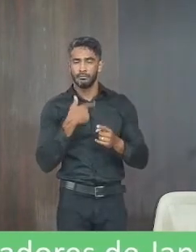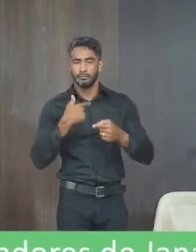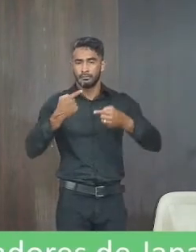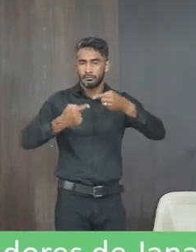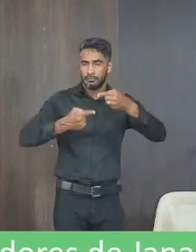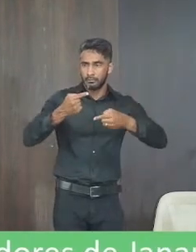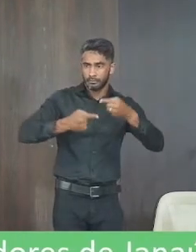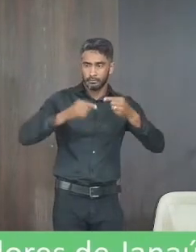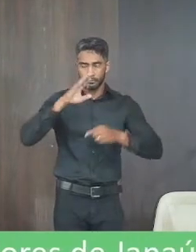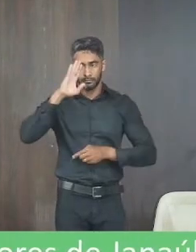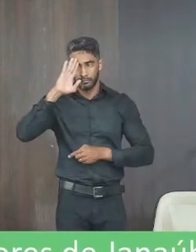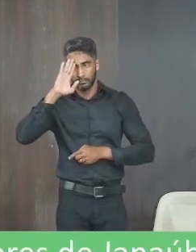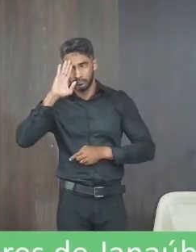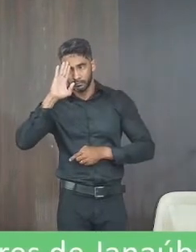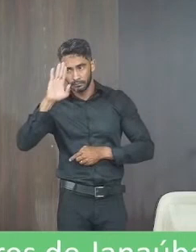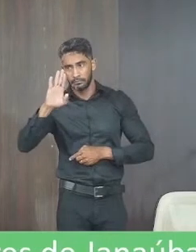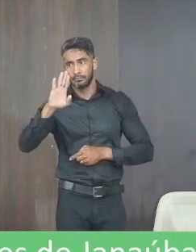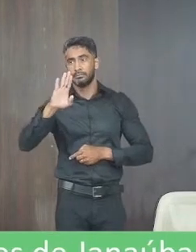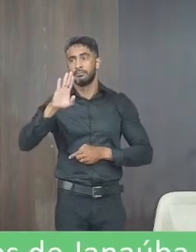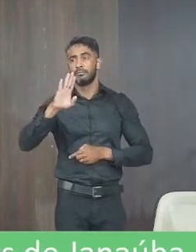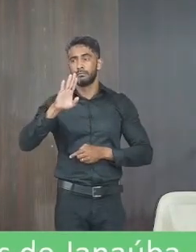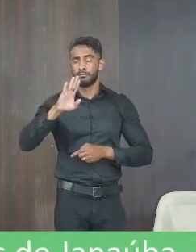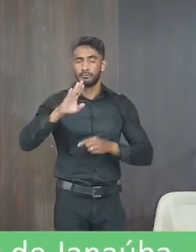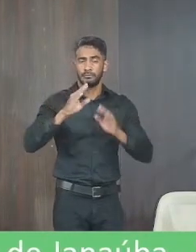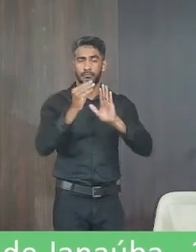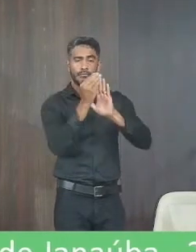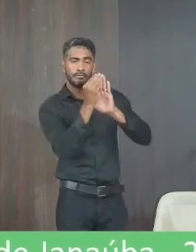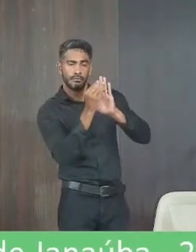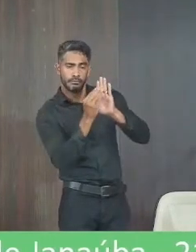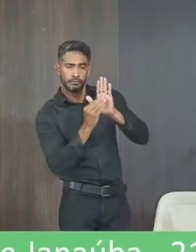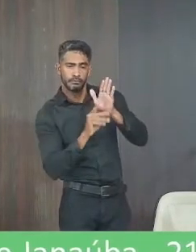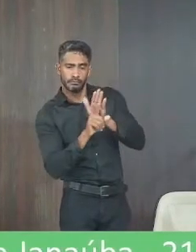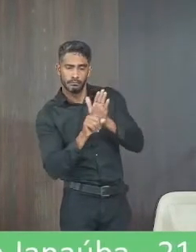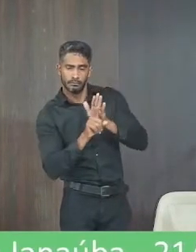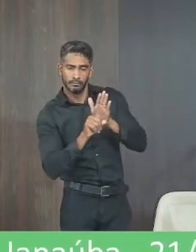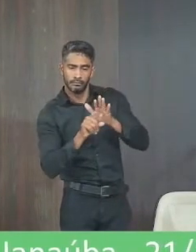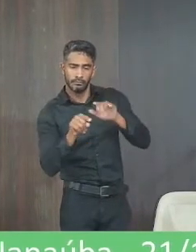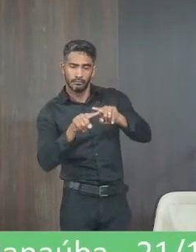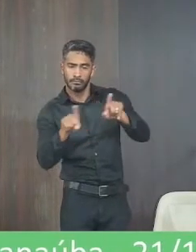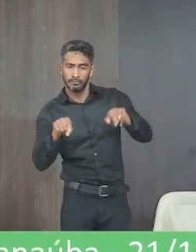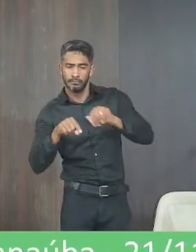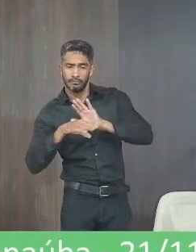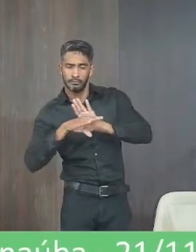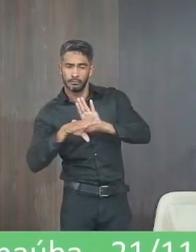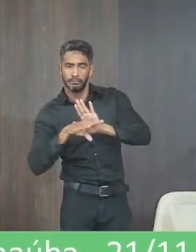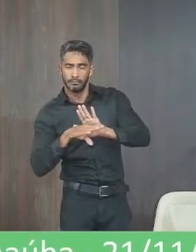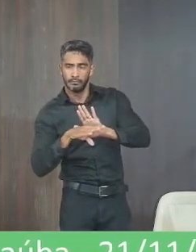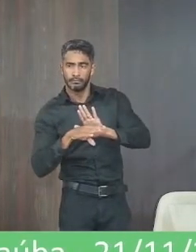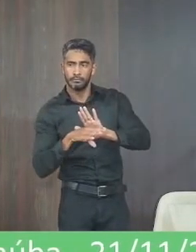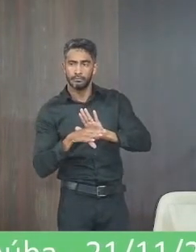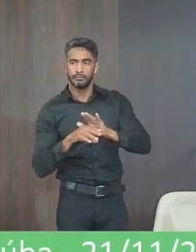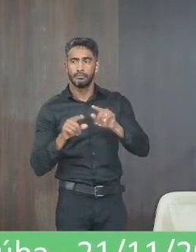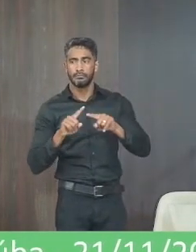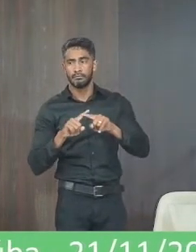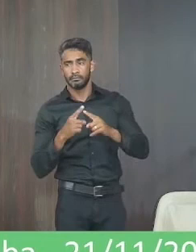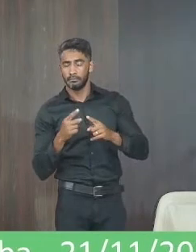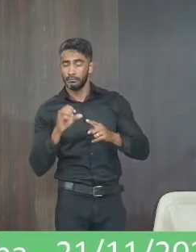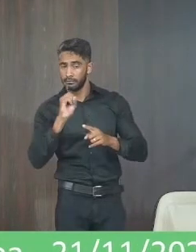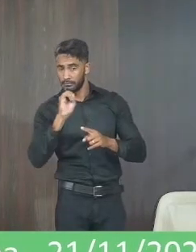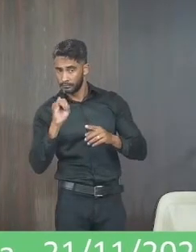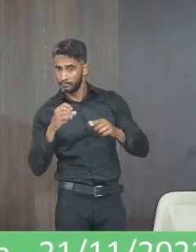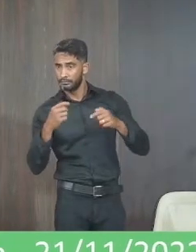discutir principalmente aquela série de itens questionados pelos auxiliares mas se for